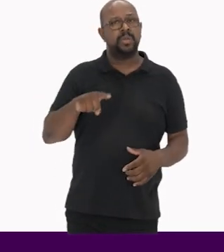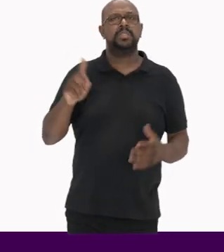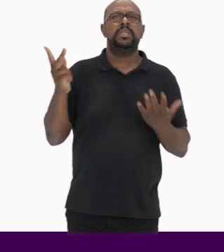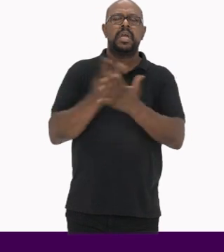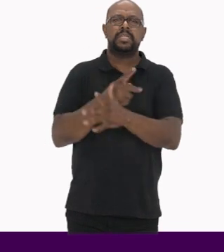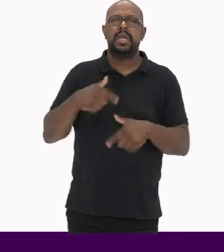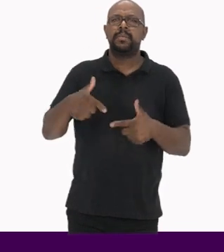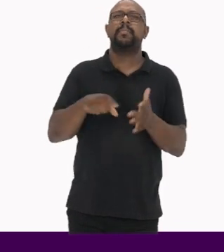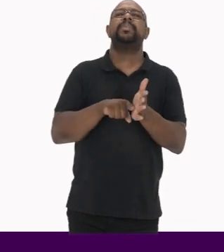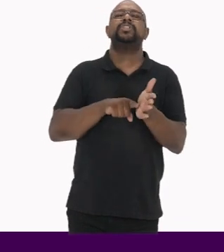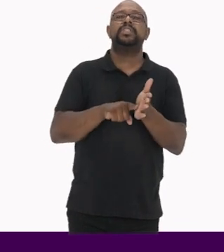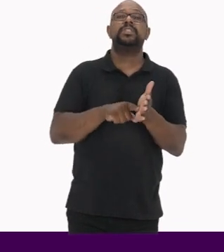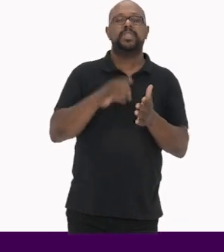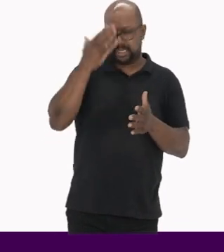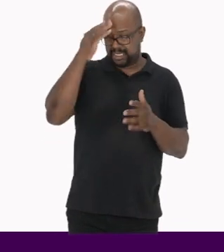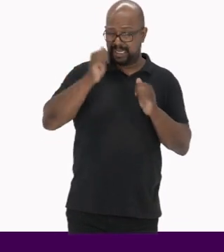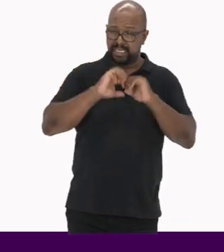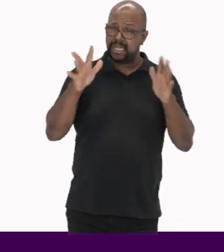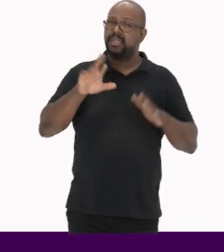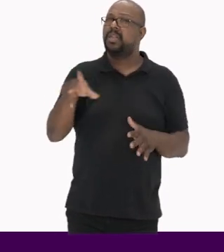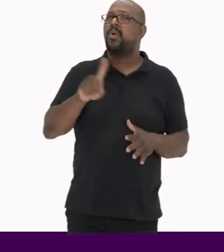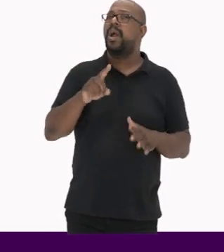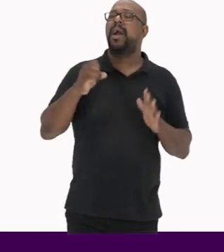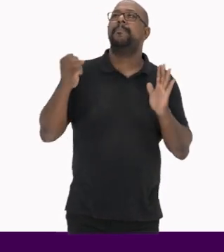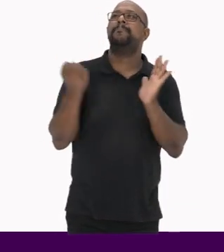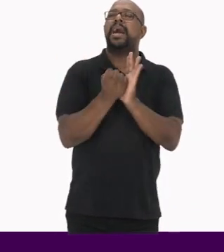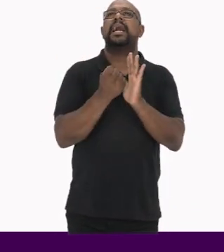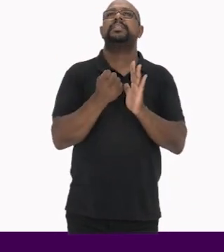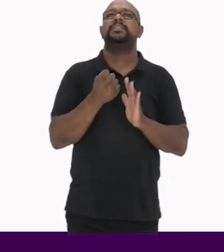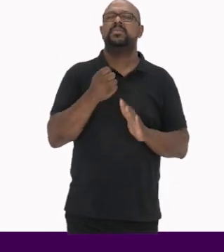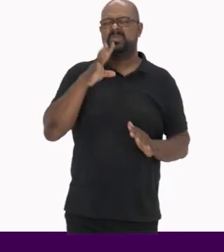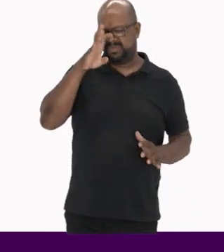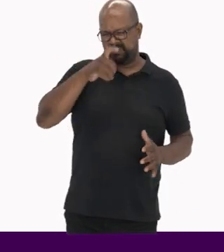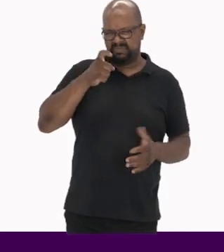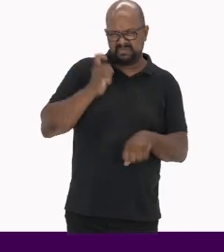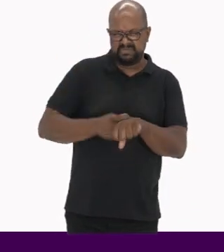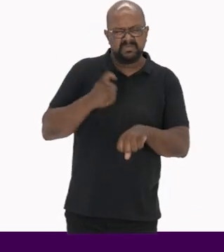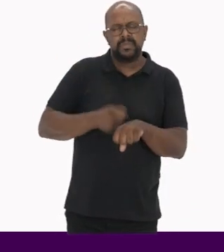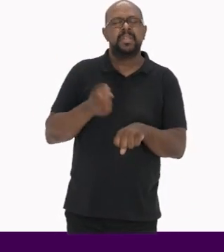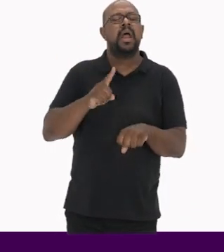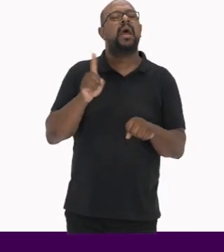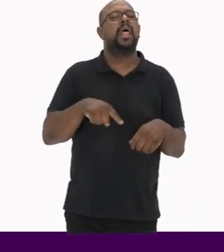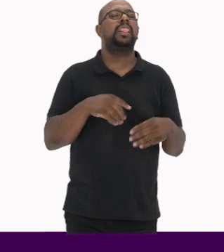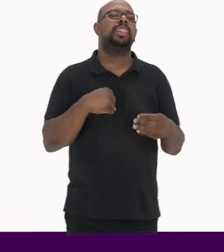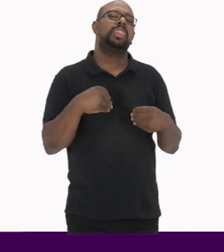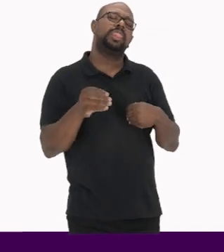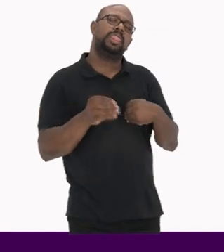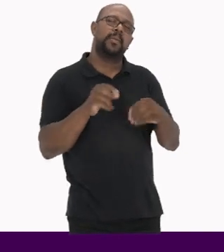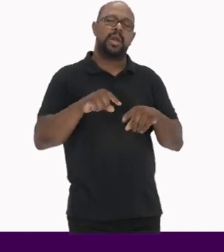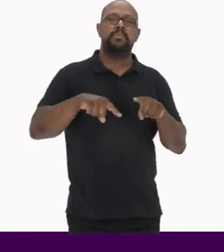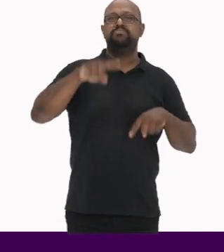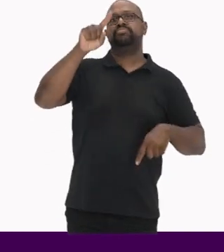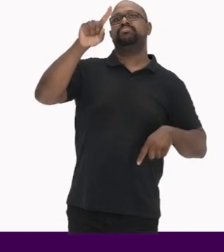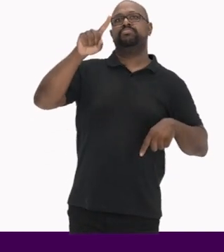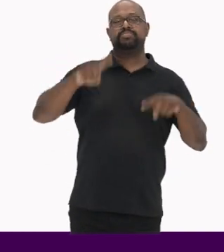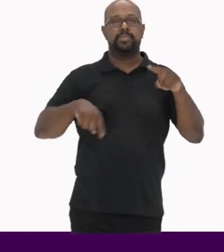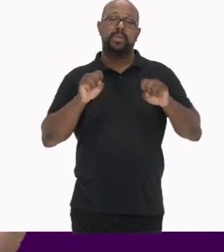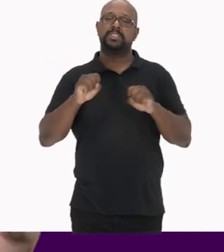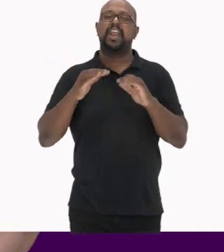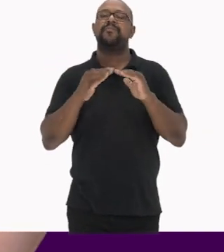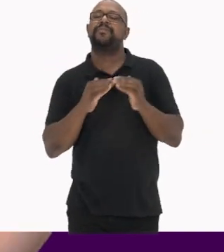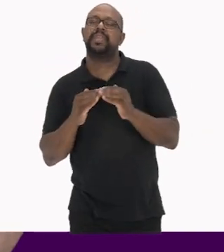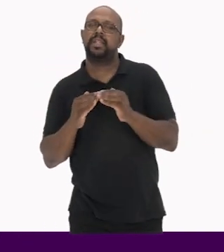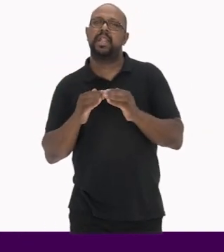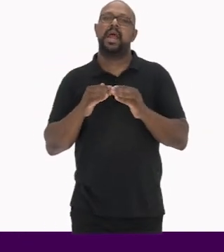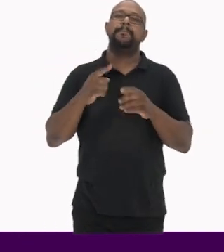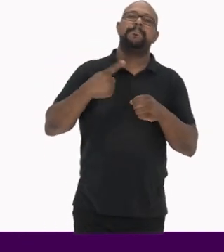realizada essa pesquisa Entendendo que não é uma marcação rígida, ela é fluida Que pode ter escalas variadas Pode ser uma